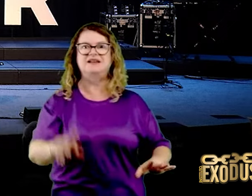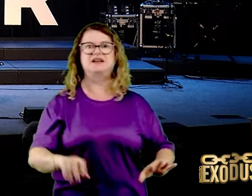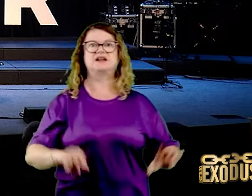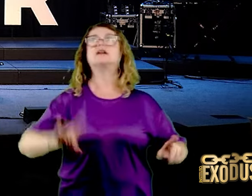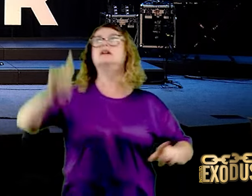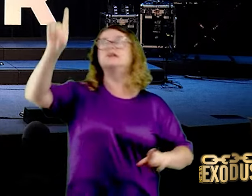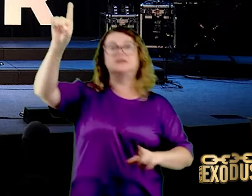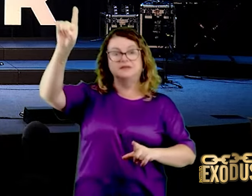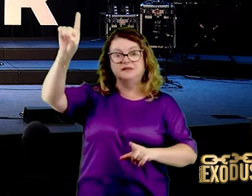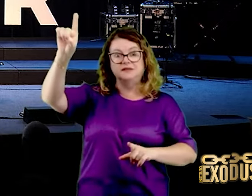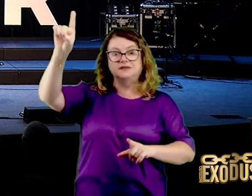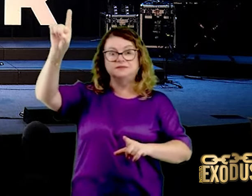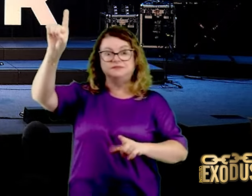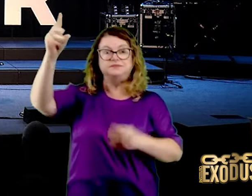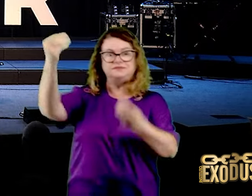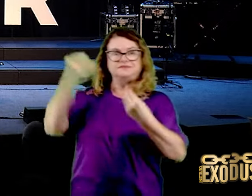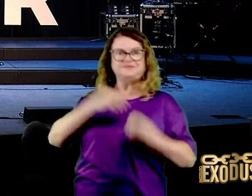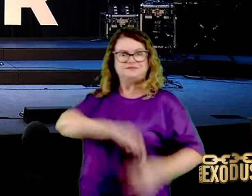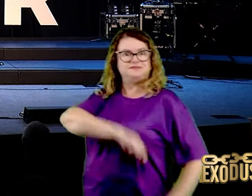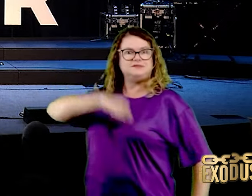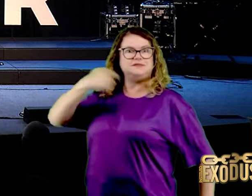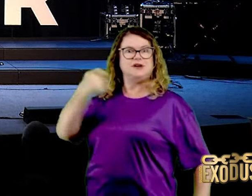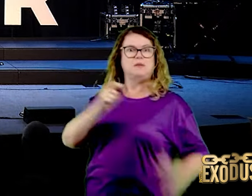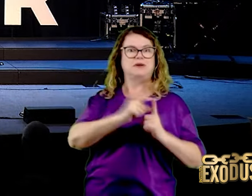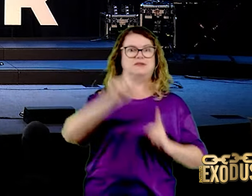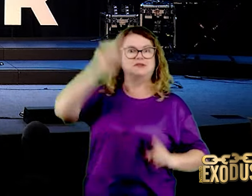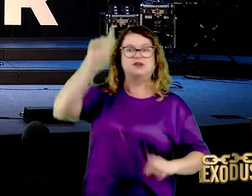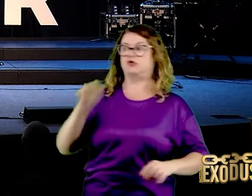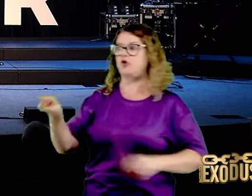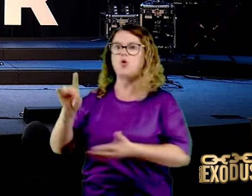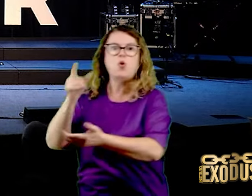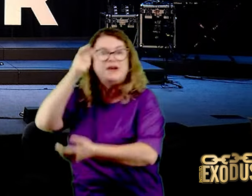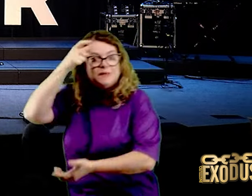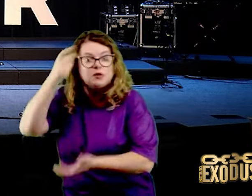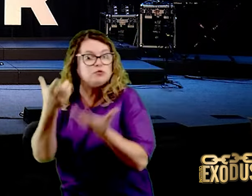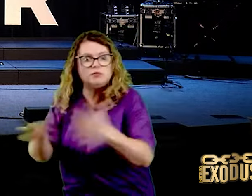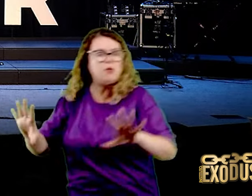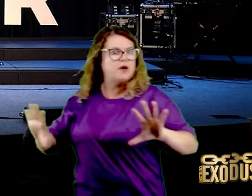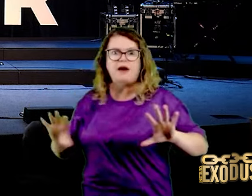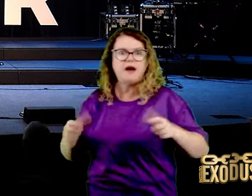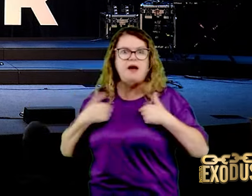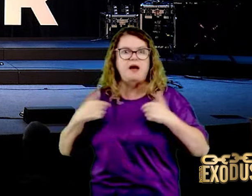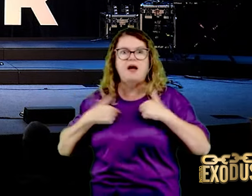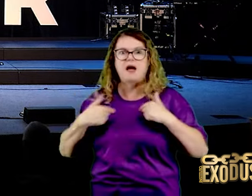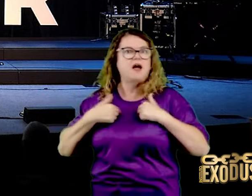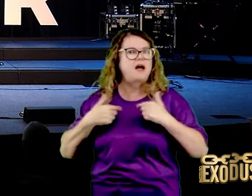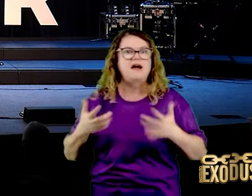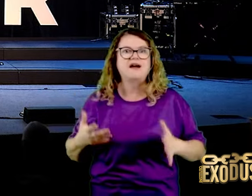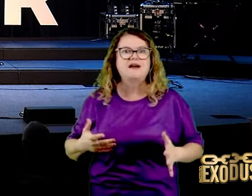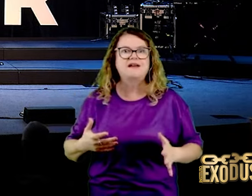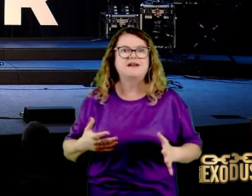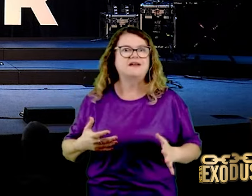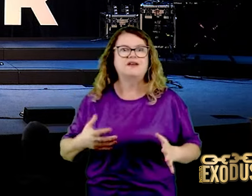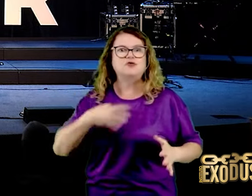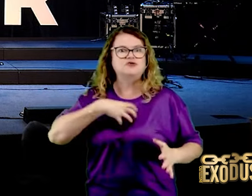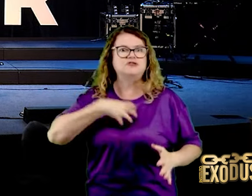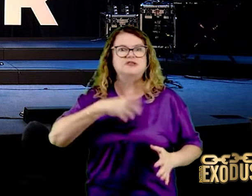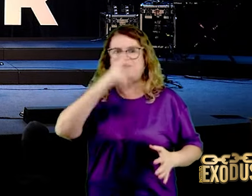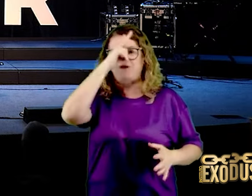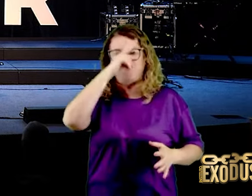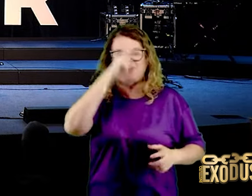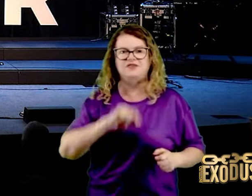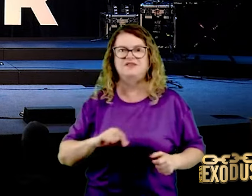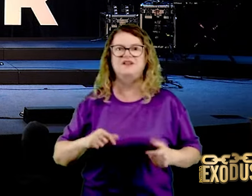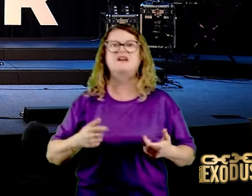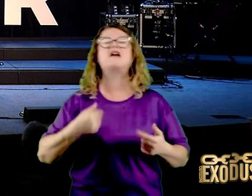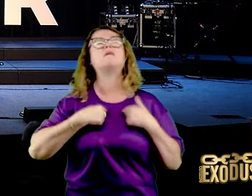uma arma de ataque. Ele quer que você seja uma vítima. Coitado de mim. Olha como é que eu sou ruim. Olha como é que eu não presto.